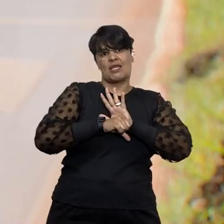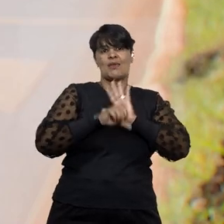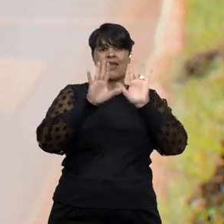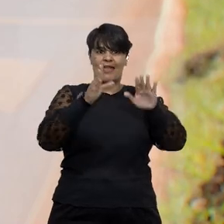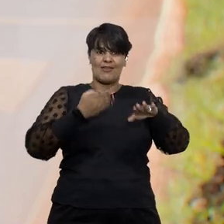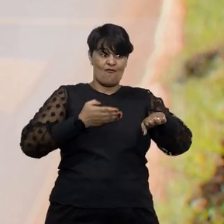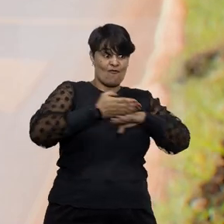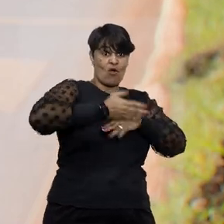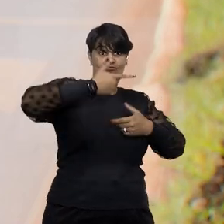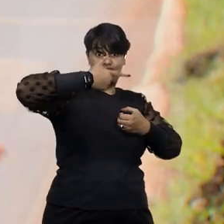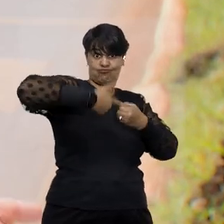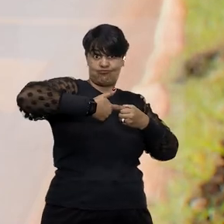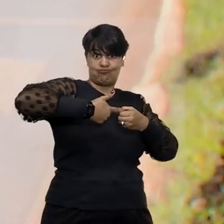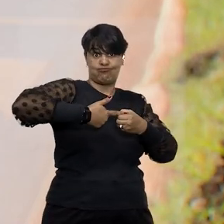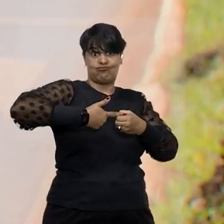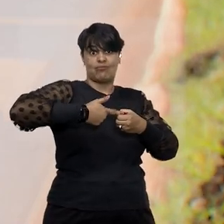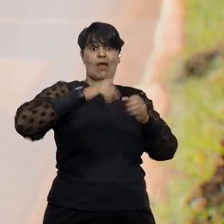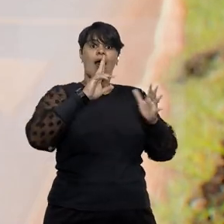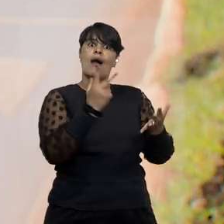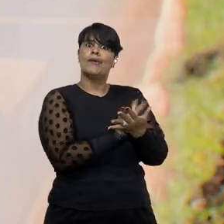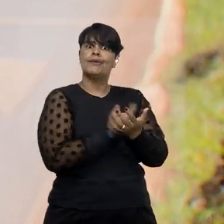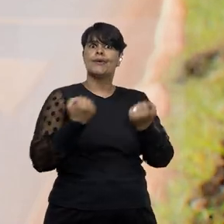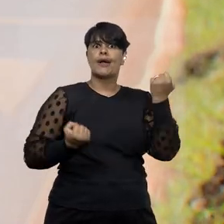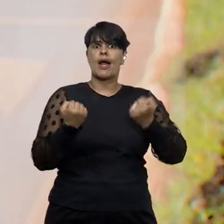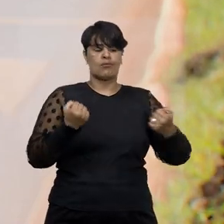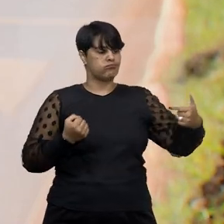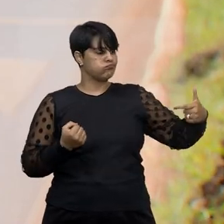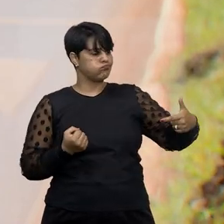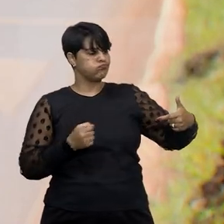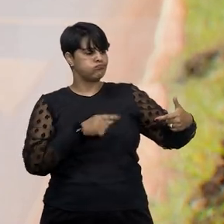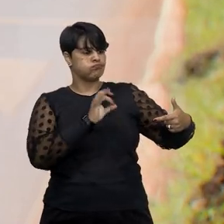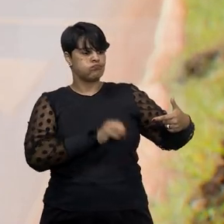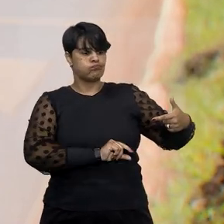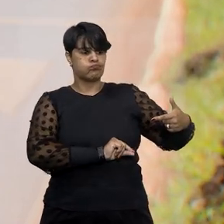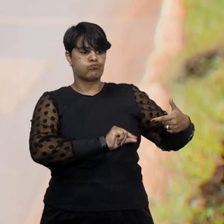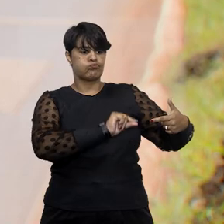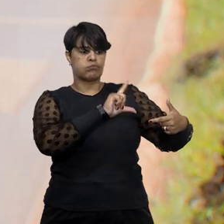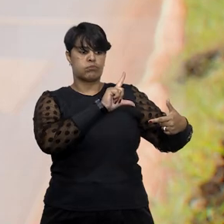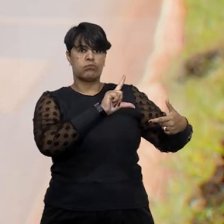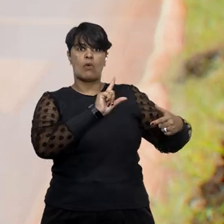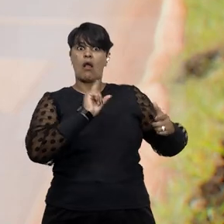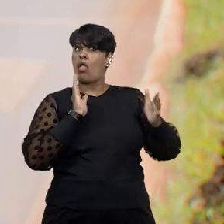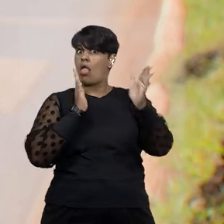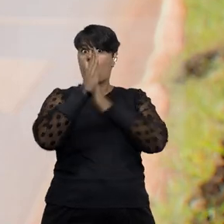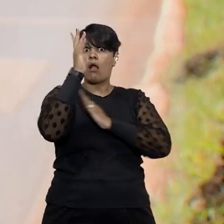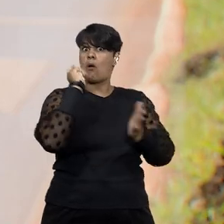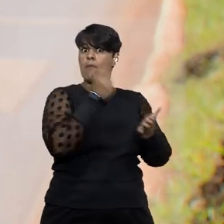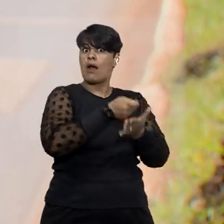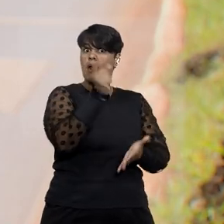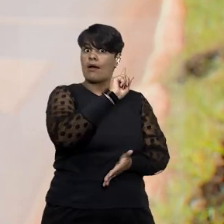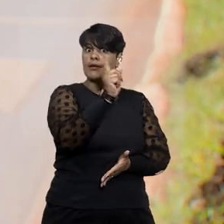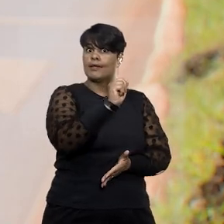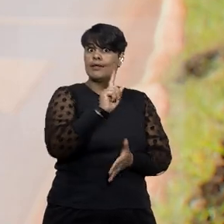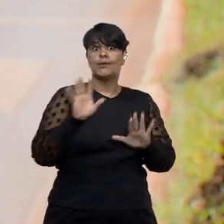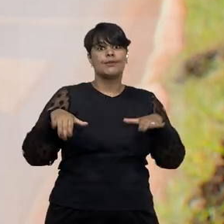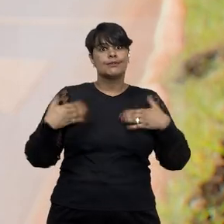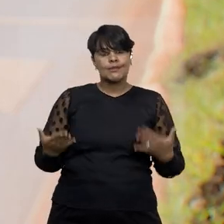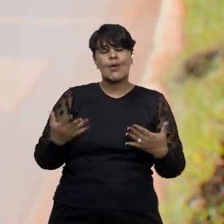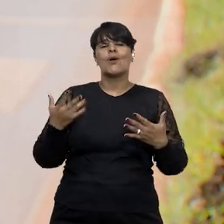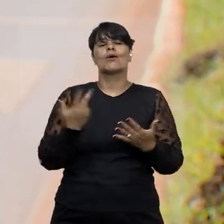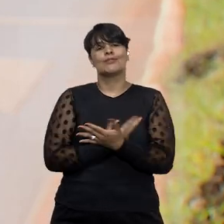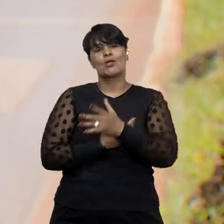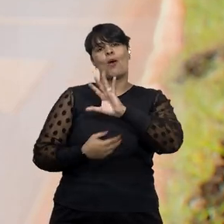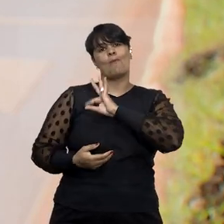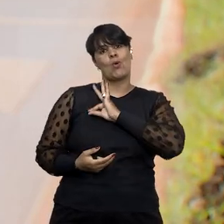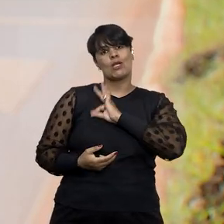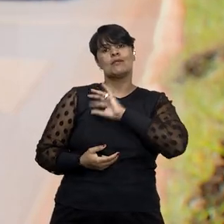combustível, o homem foi embora do estabelecimento sem pagar. Por isso, a desobediência à ordem de parar seria